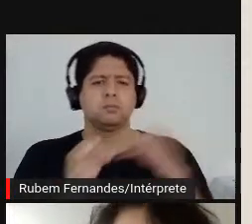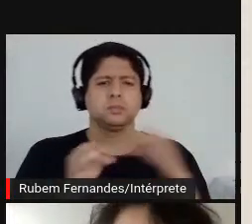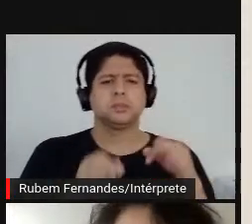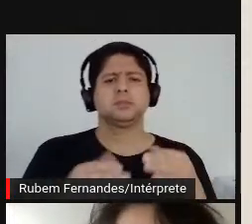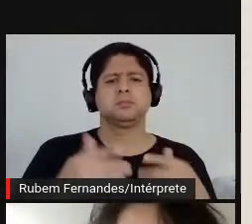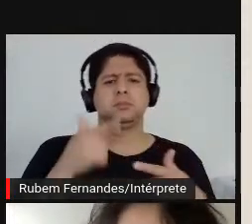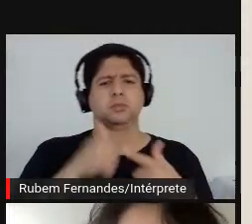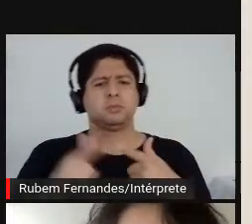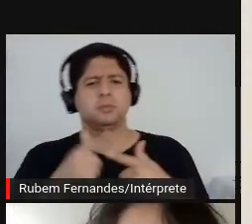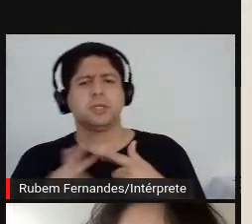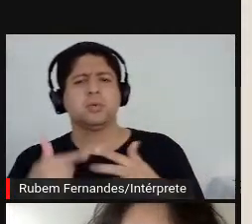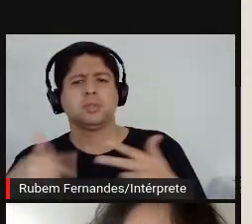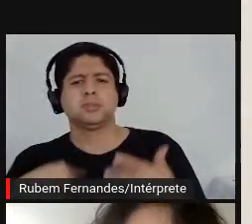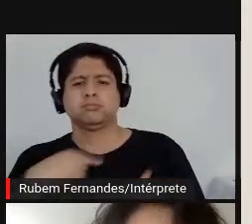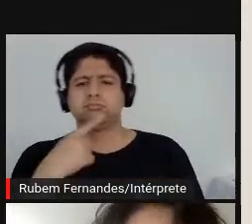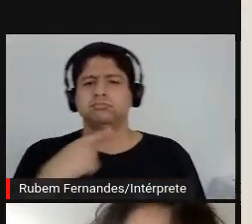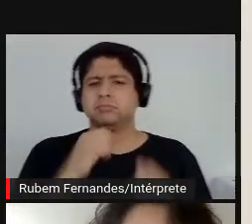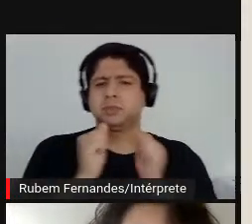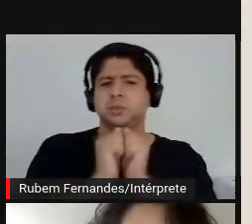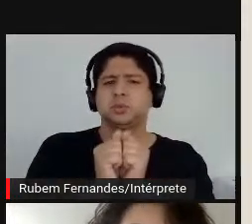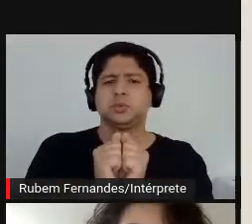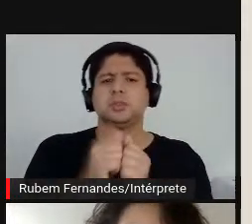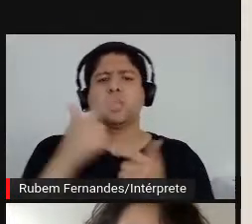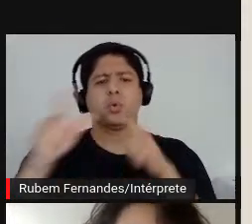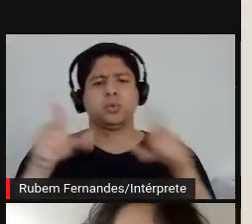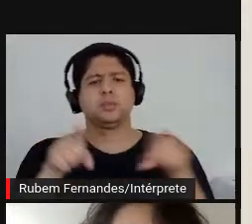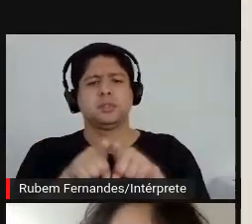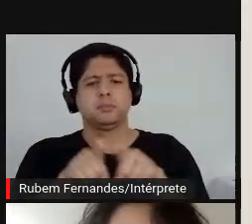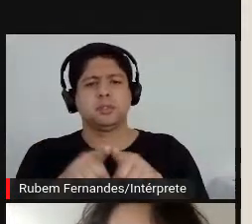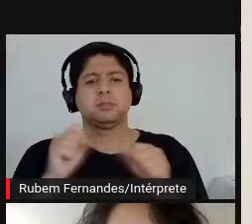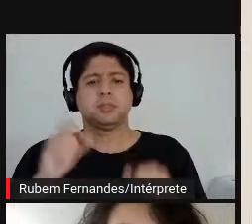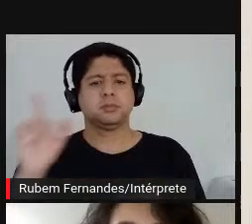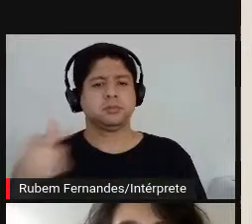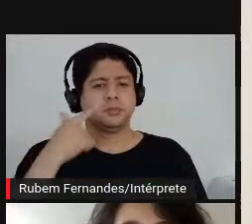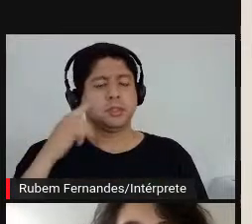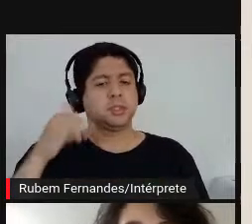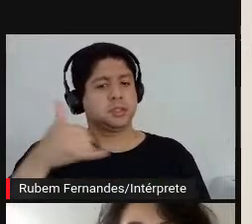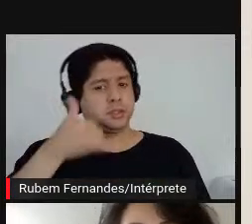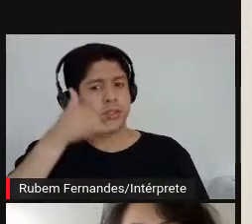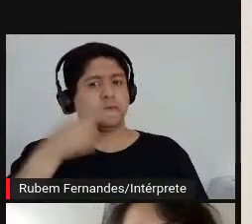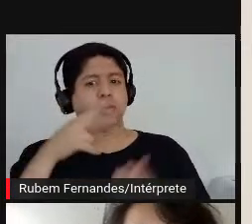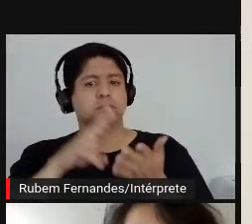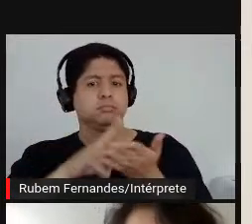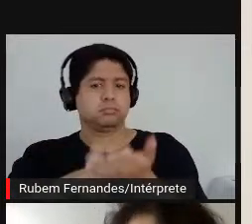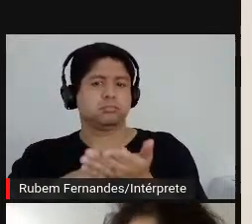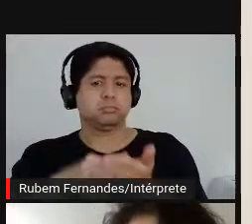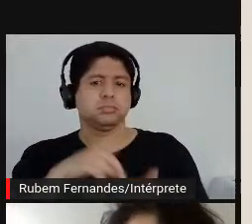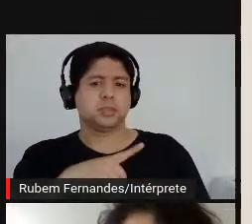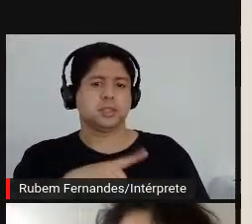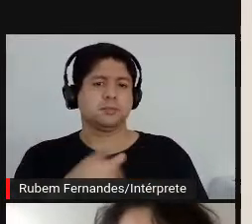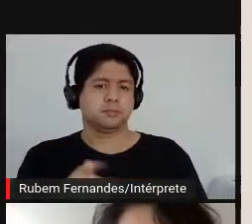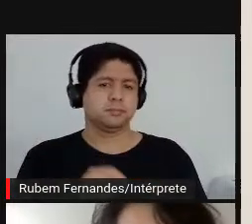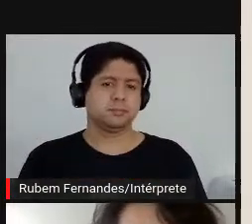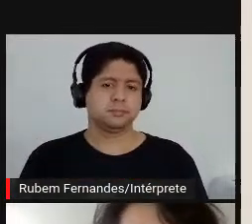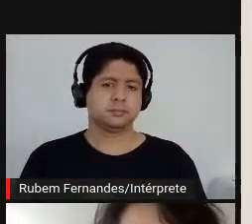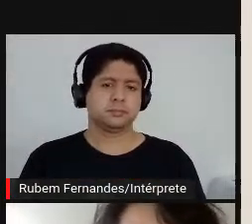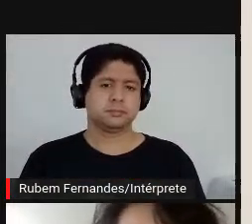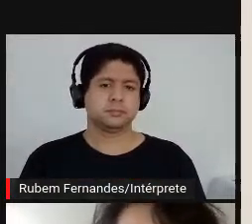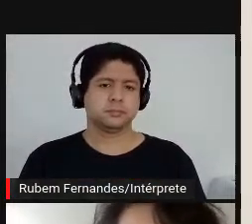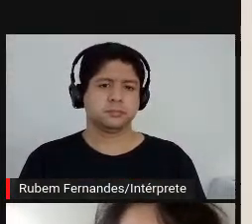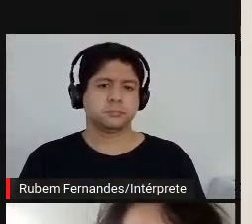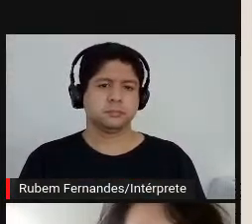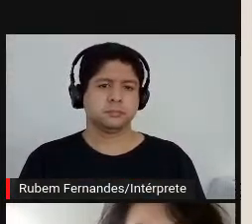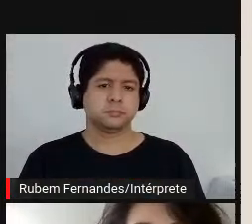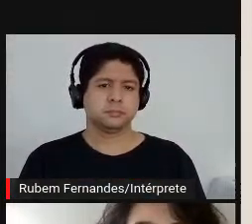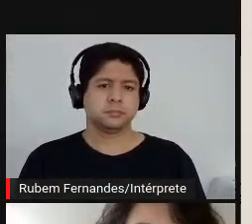coisas não realizadas por falta de companhia e outros. Me inscreva ou ligue. E aí, escrevi,